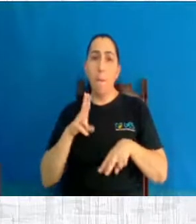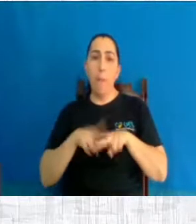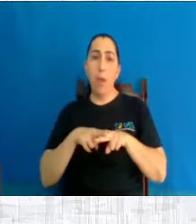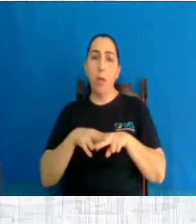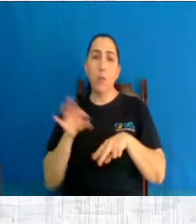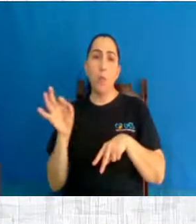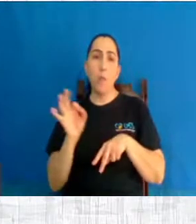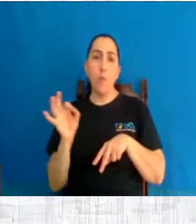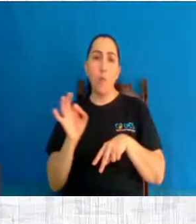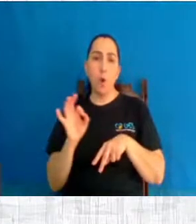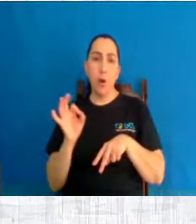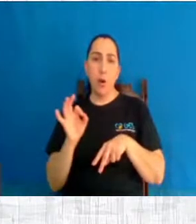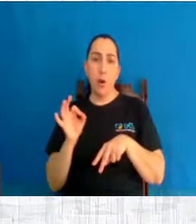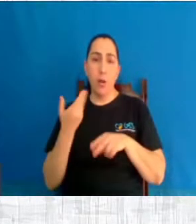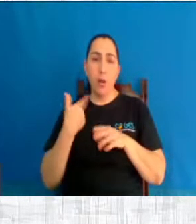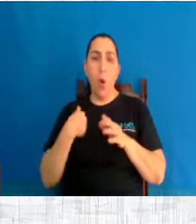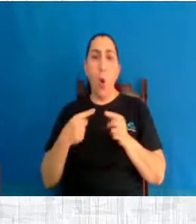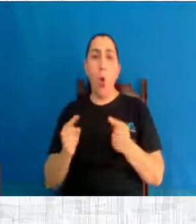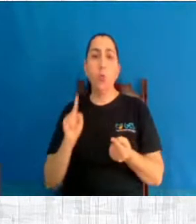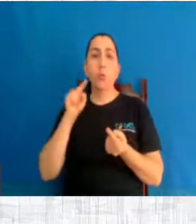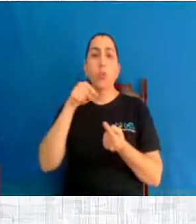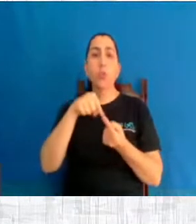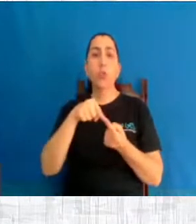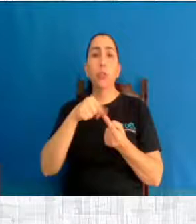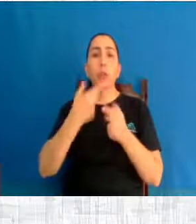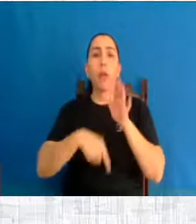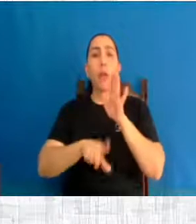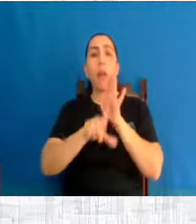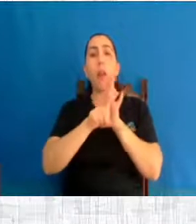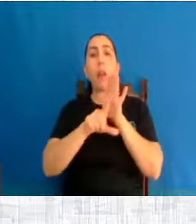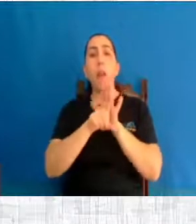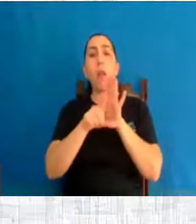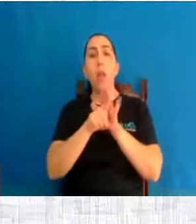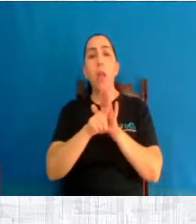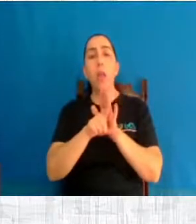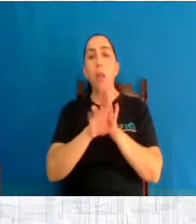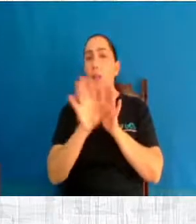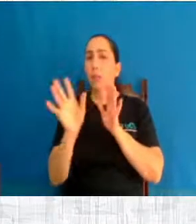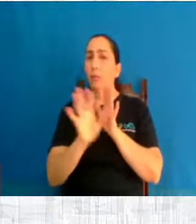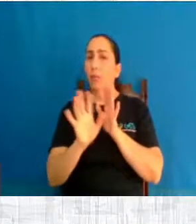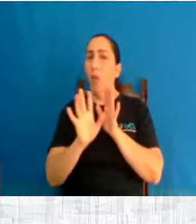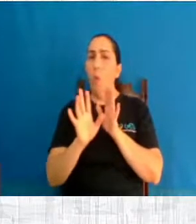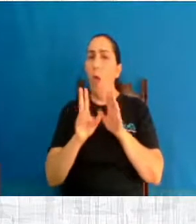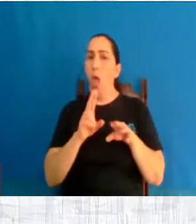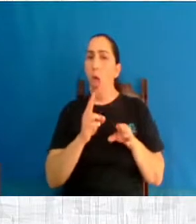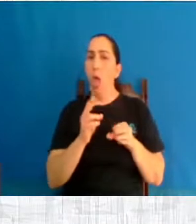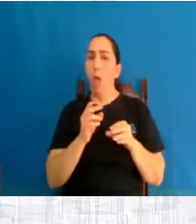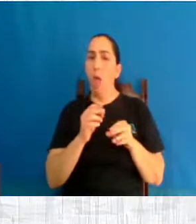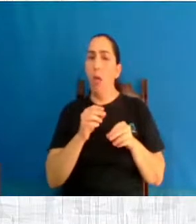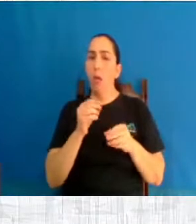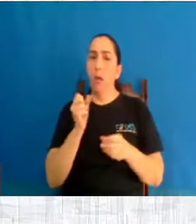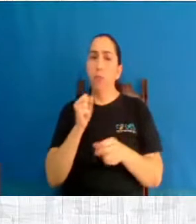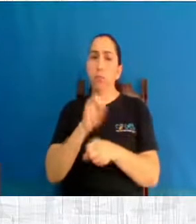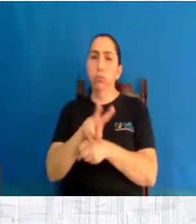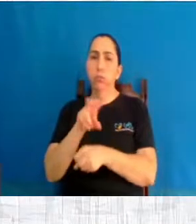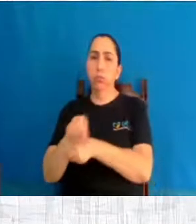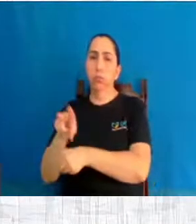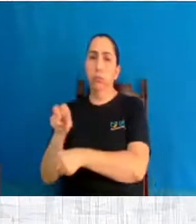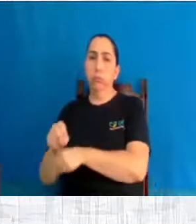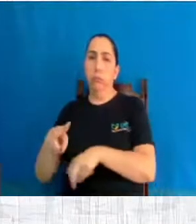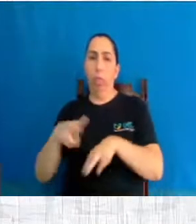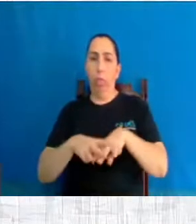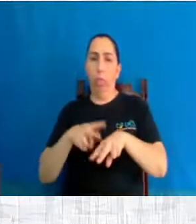tá? O objetivo da lei penal não é encher as cadeias, é inibir a prática. Se alguma mulher fosse presa,